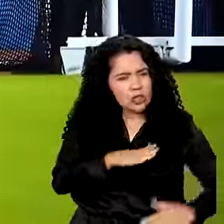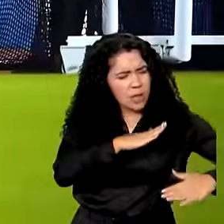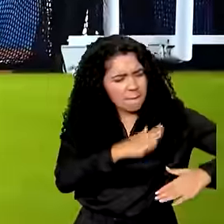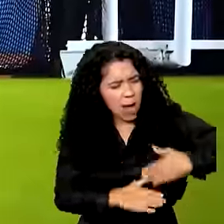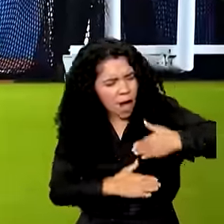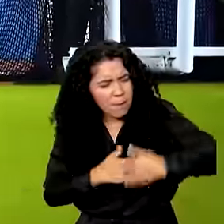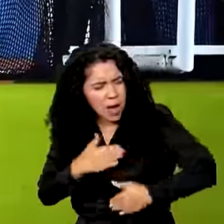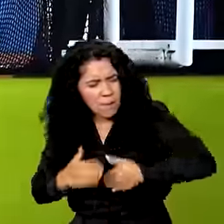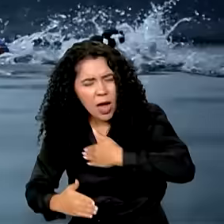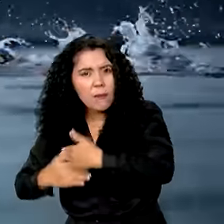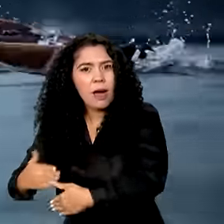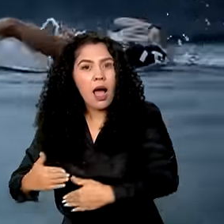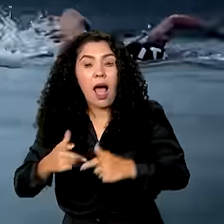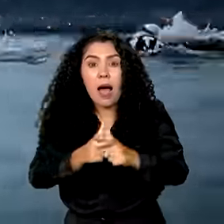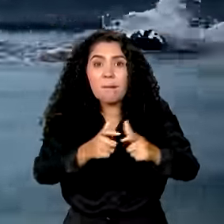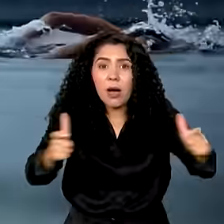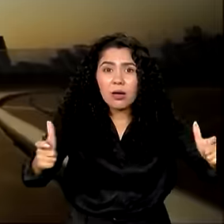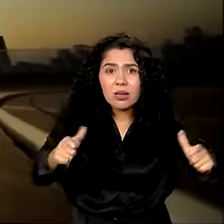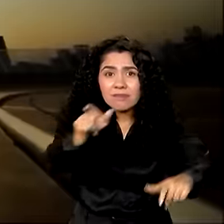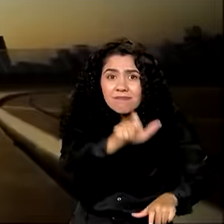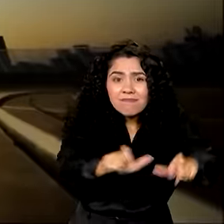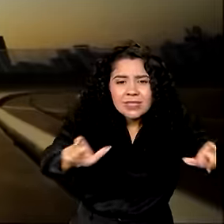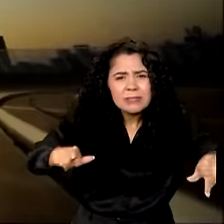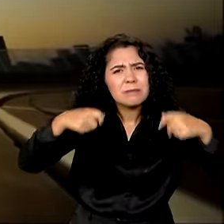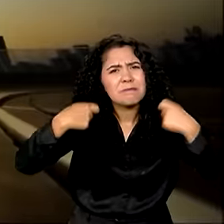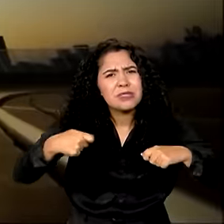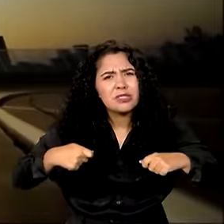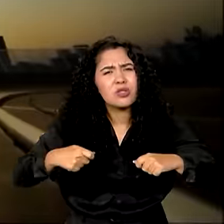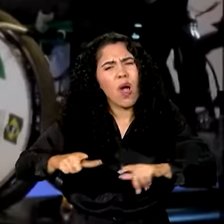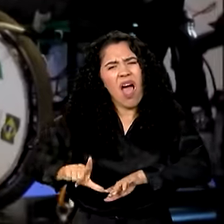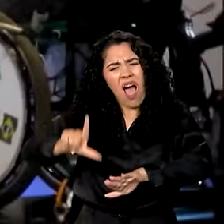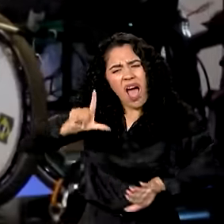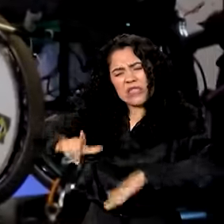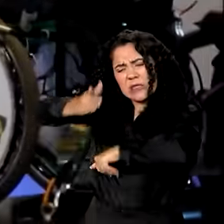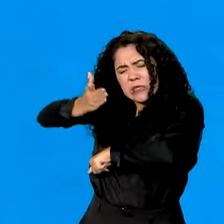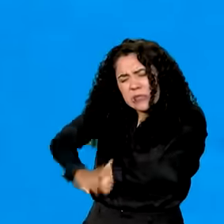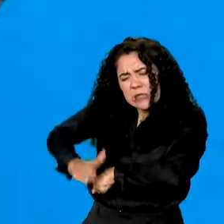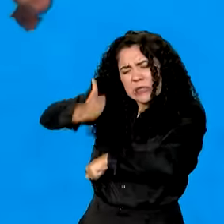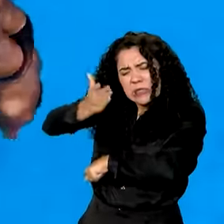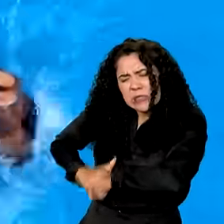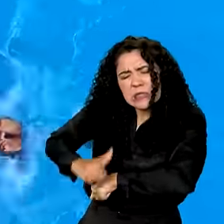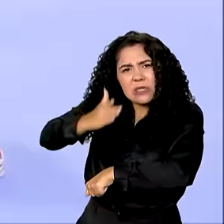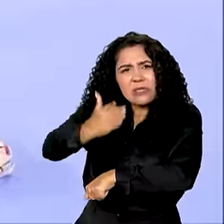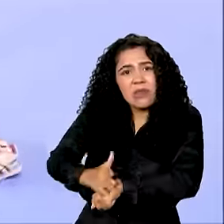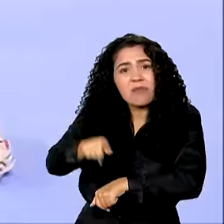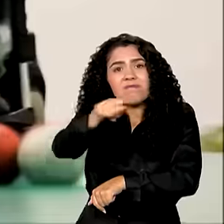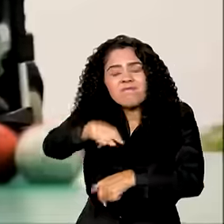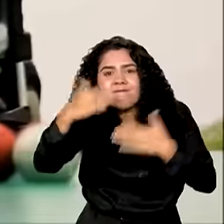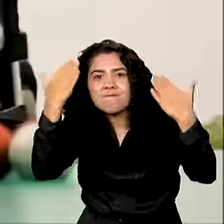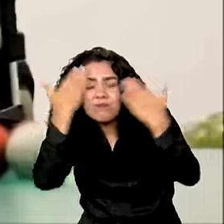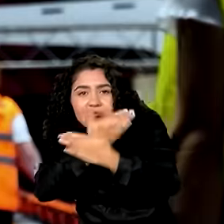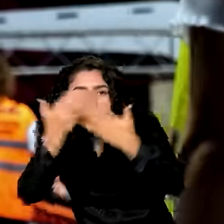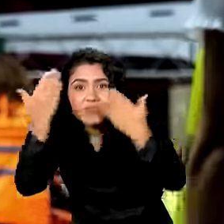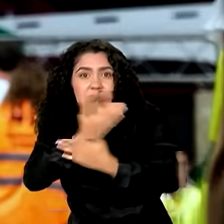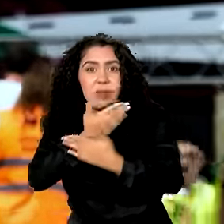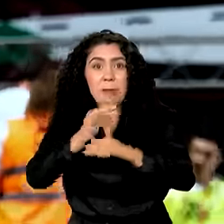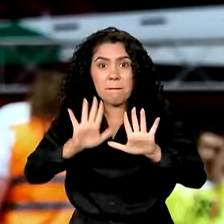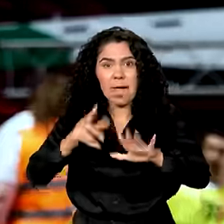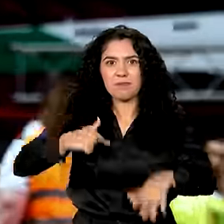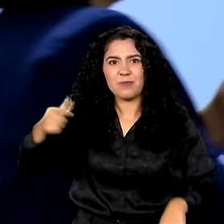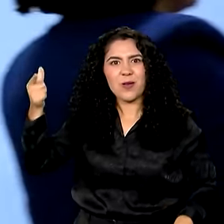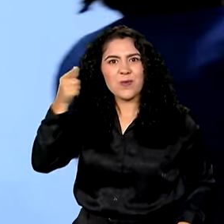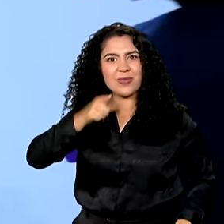vida, a maioria precisou percorrer um longo caminho, que pouca gente vê. Antes de virar um ídolo